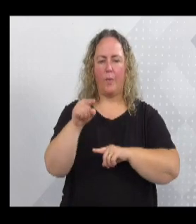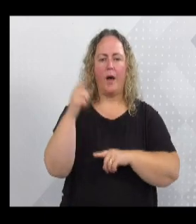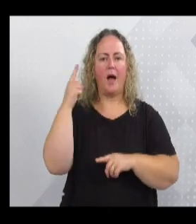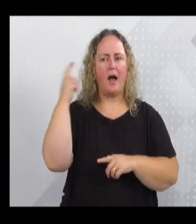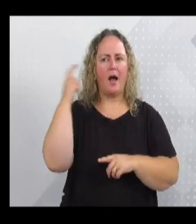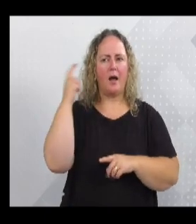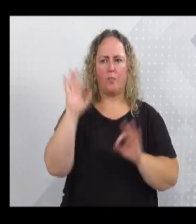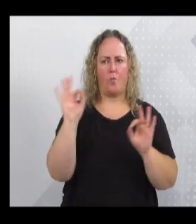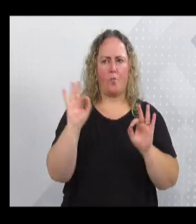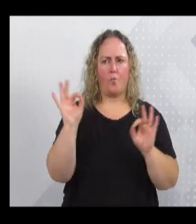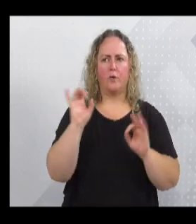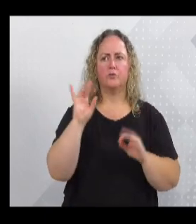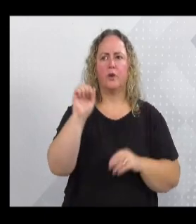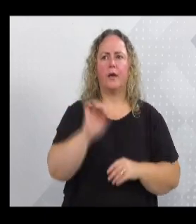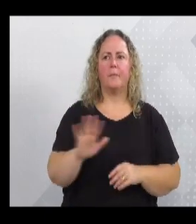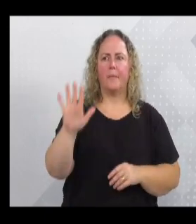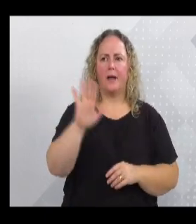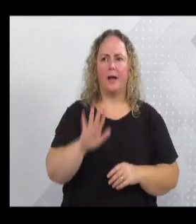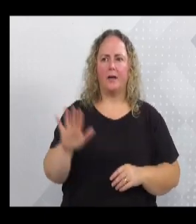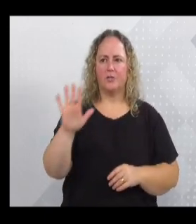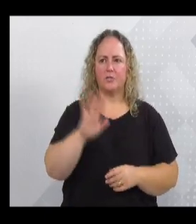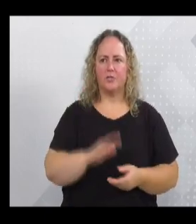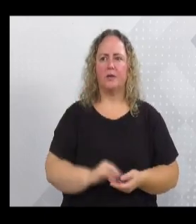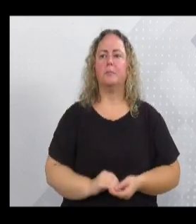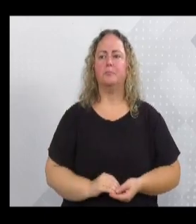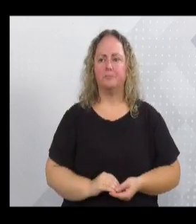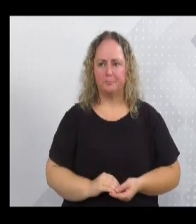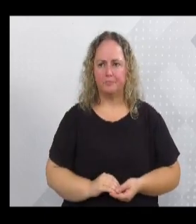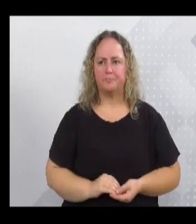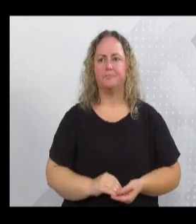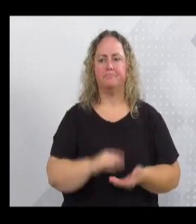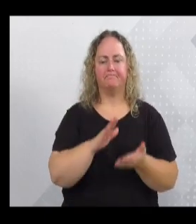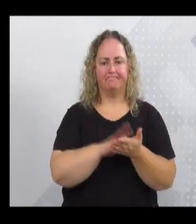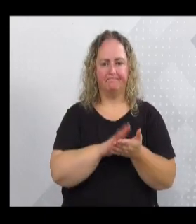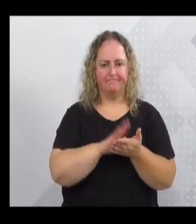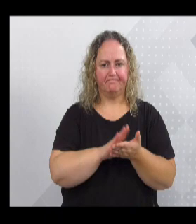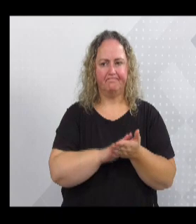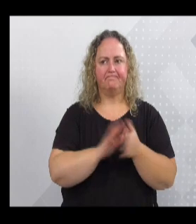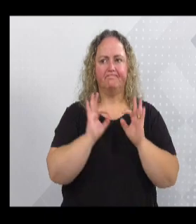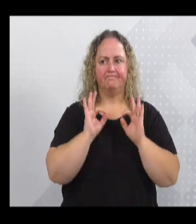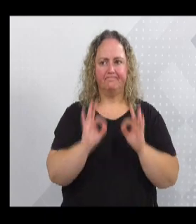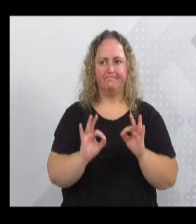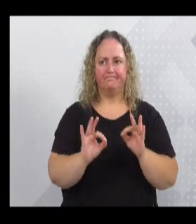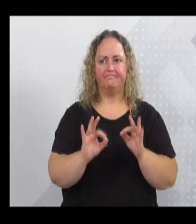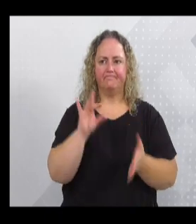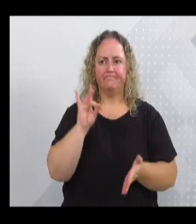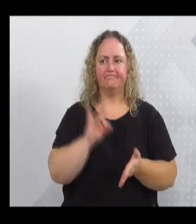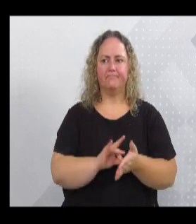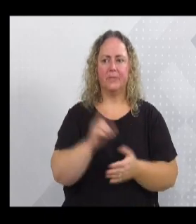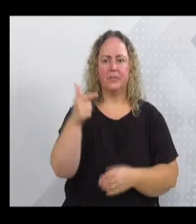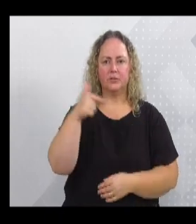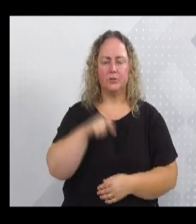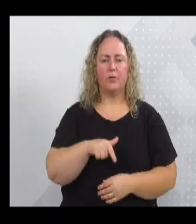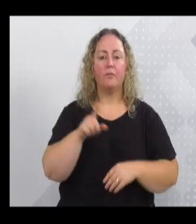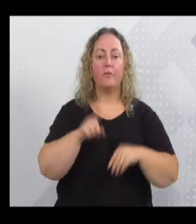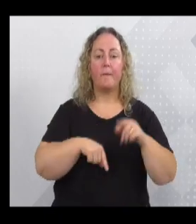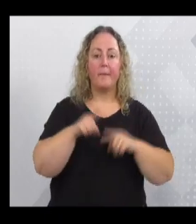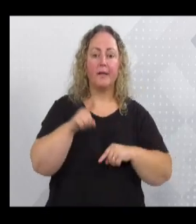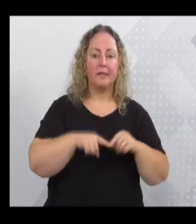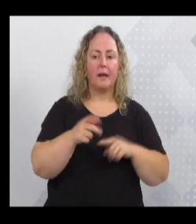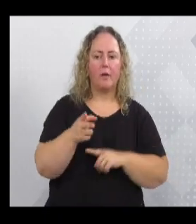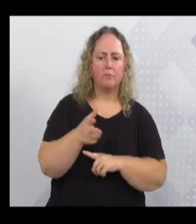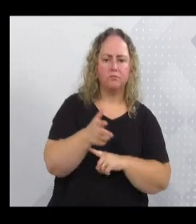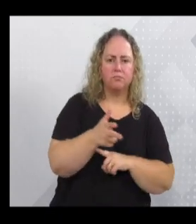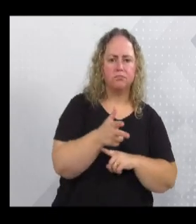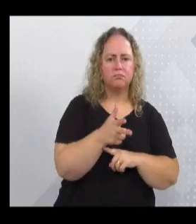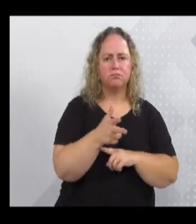imagem. E parabéns novamente por essa iniciativa da instalação desses equipamentos que